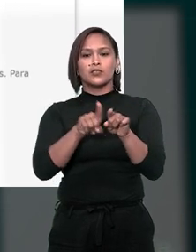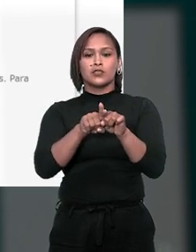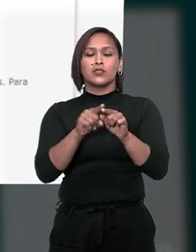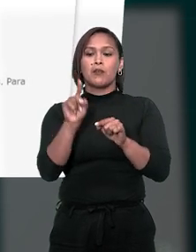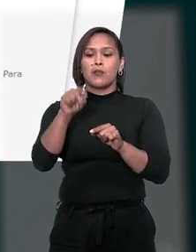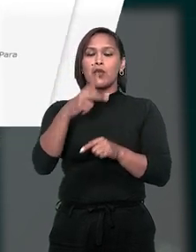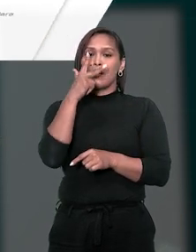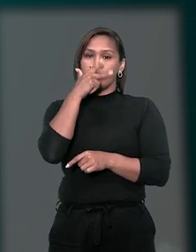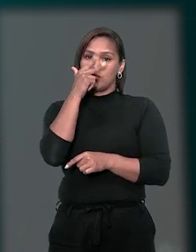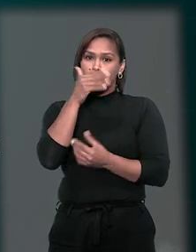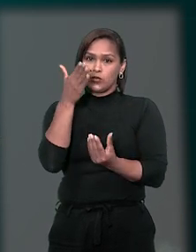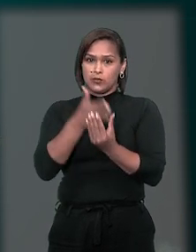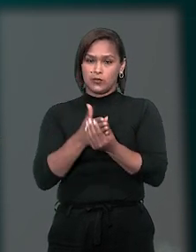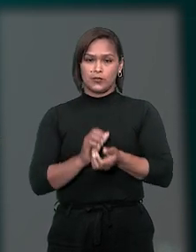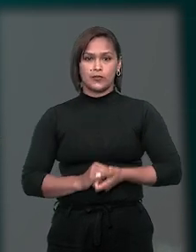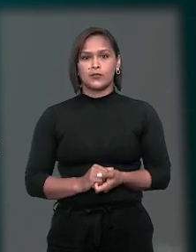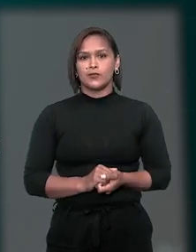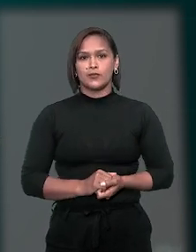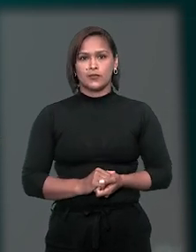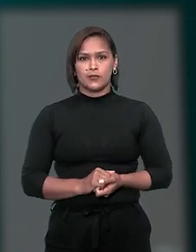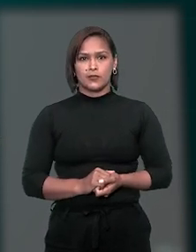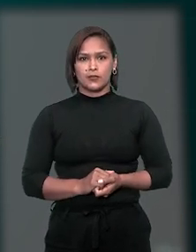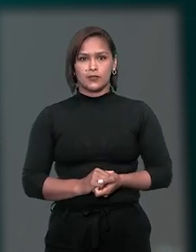e aos casos repetitivos.